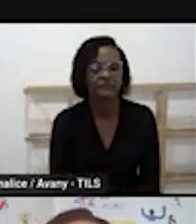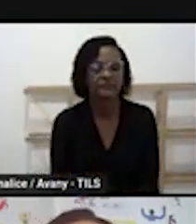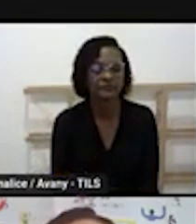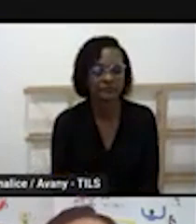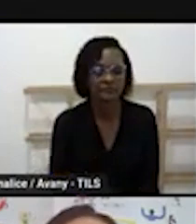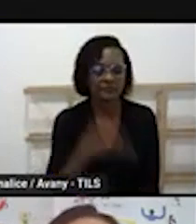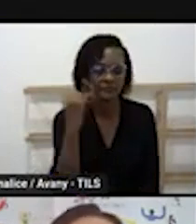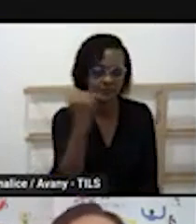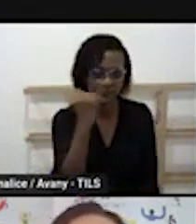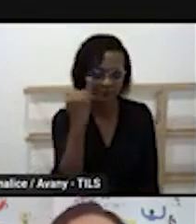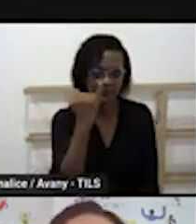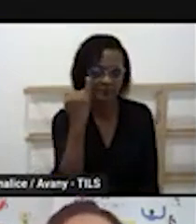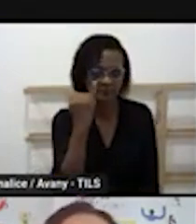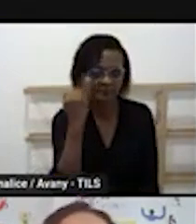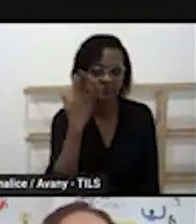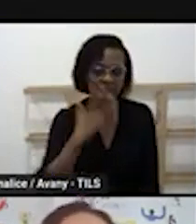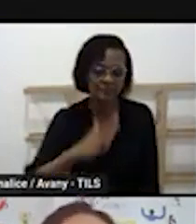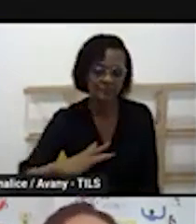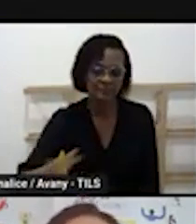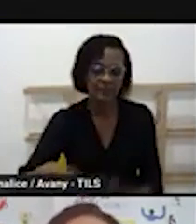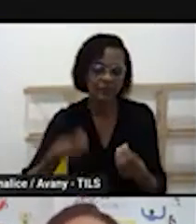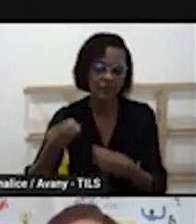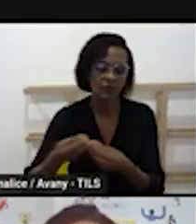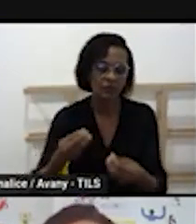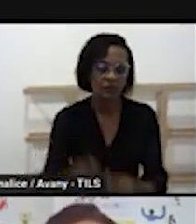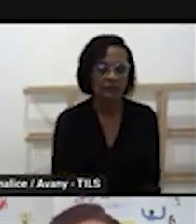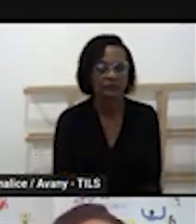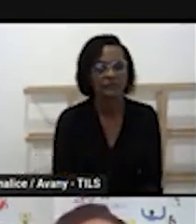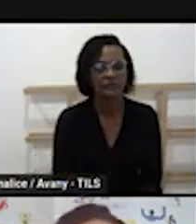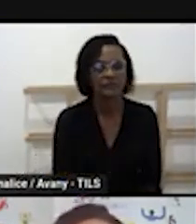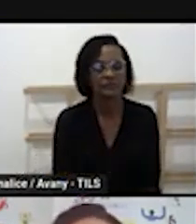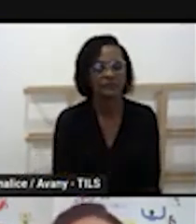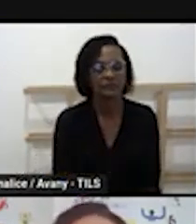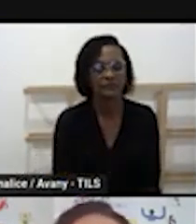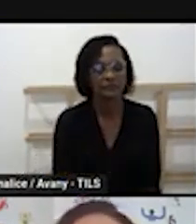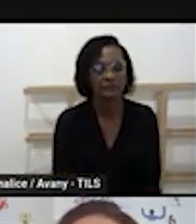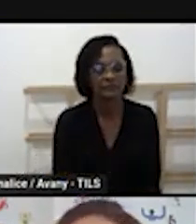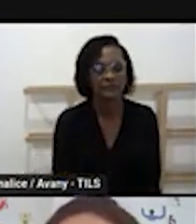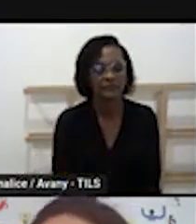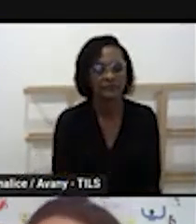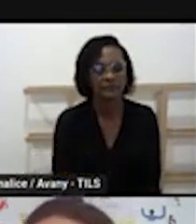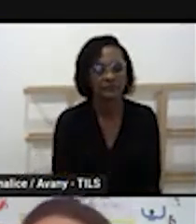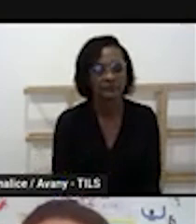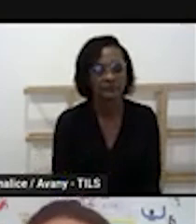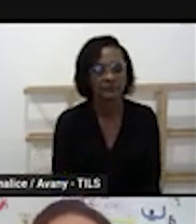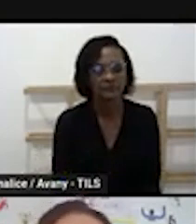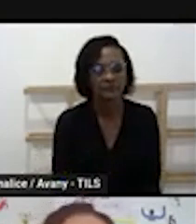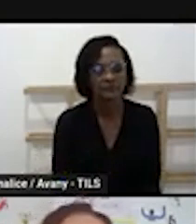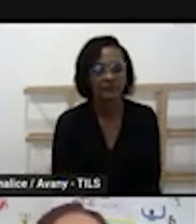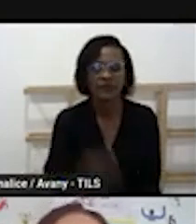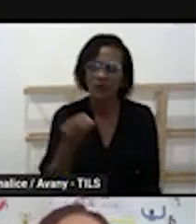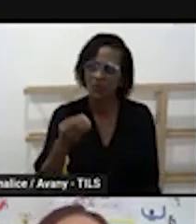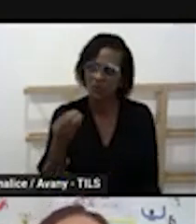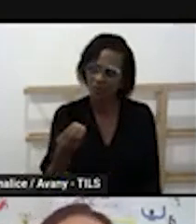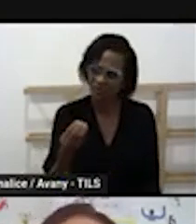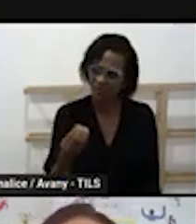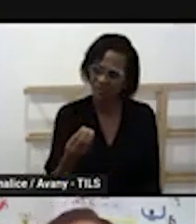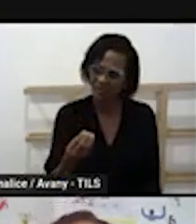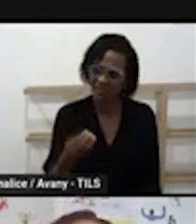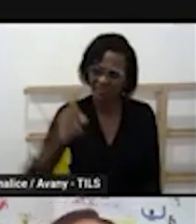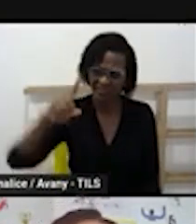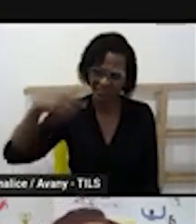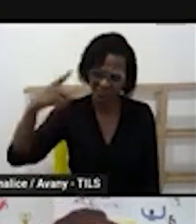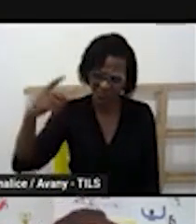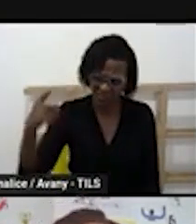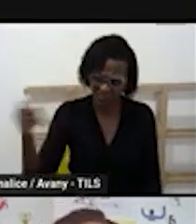então mas para além desse tempo integral que a escola vai ficar a gente quer trazer essa discussão para vocês que é